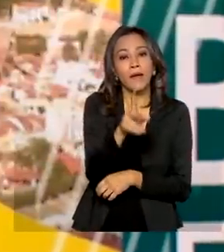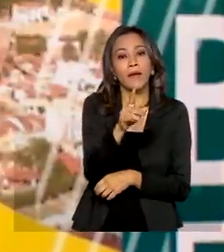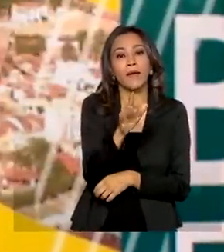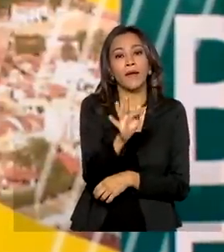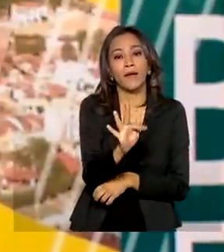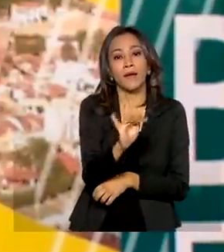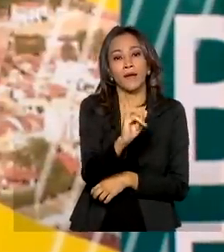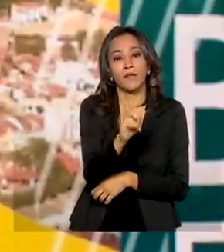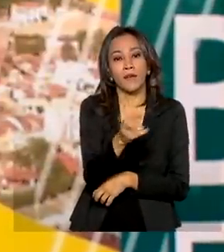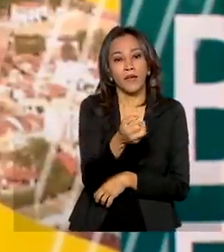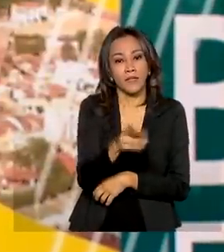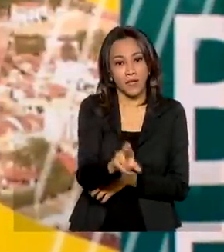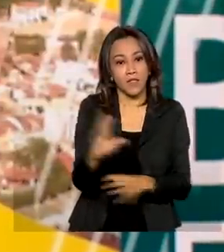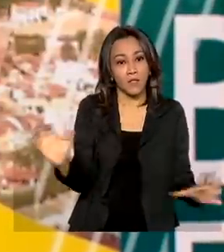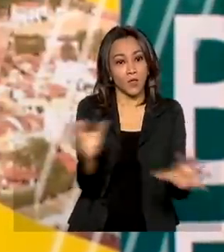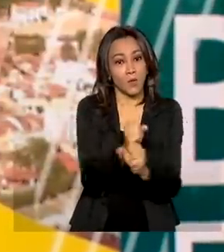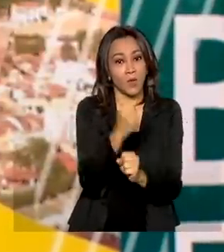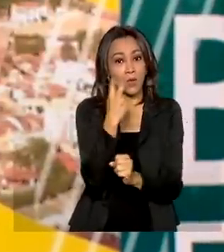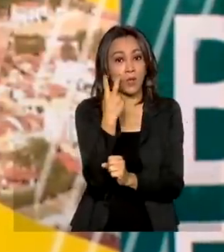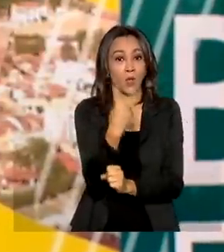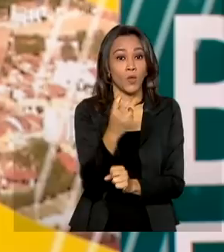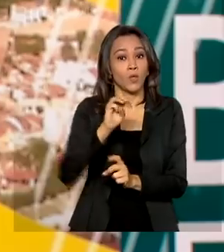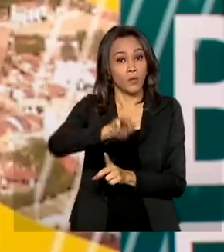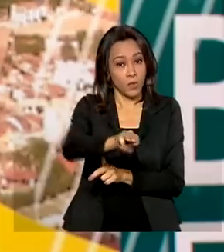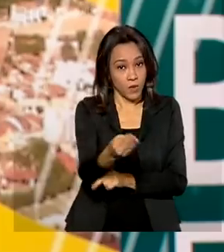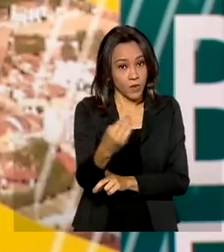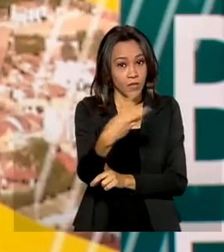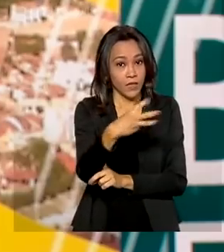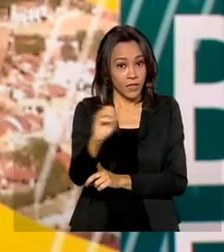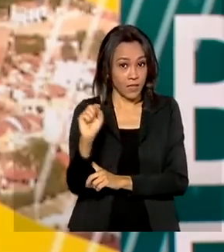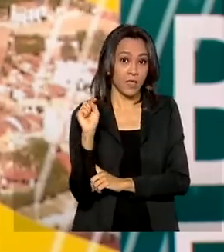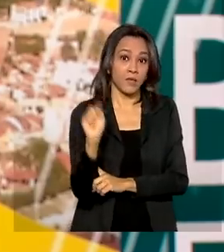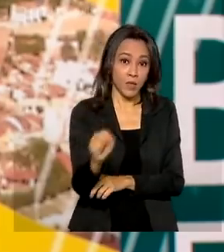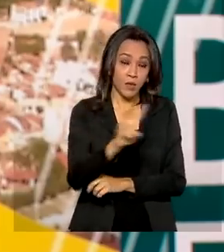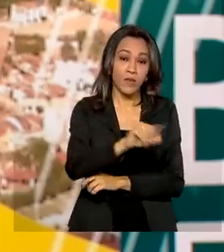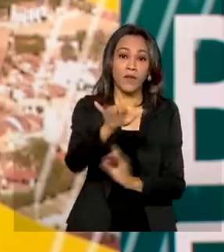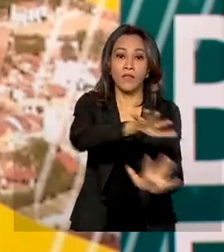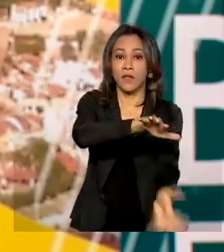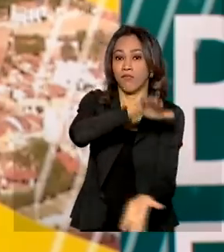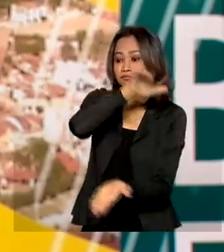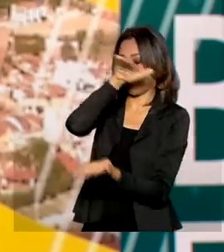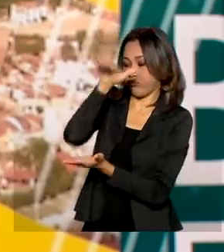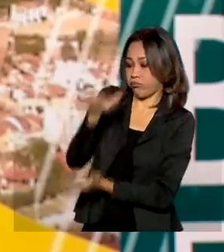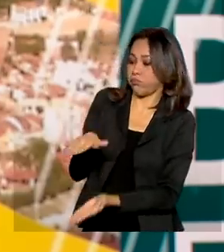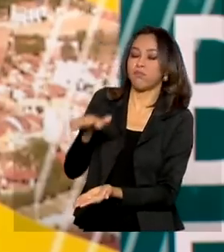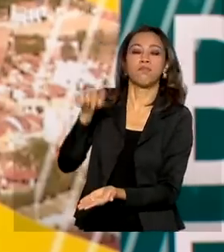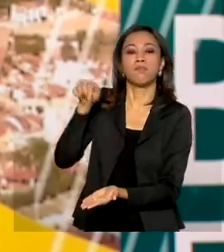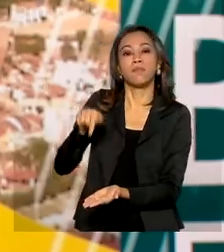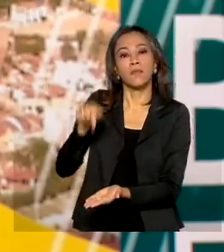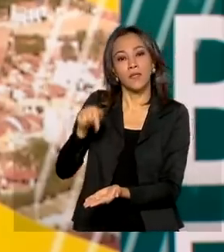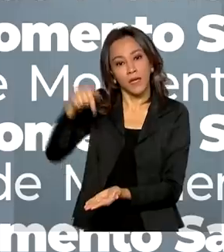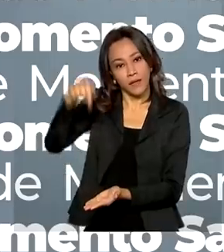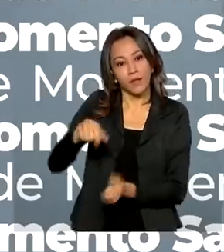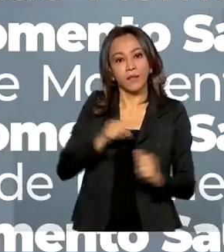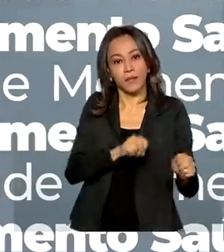2 milhões e 300 mil doses do imunizante que devem ser entregues ao Ministério da Saúde nesta semana.